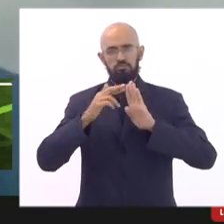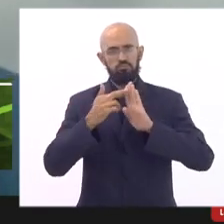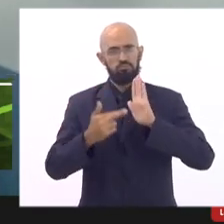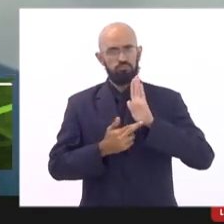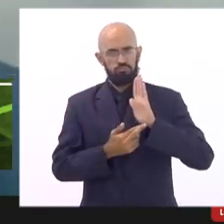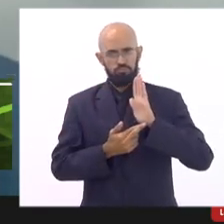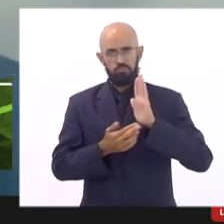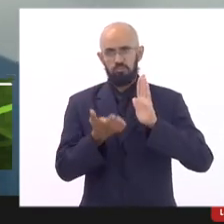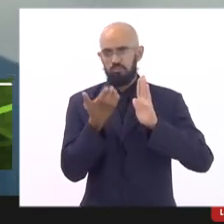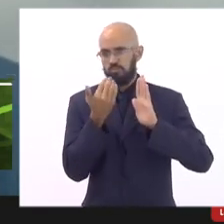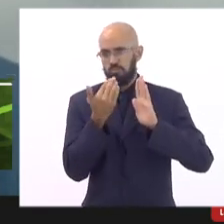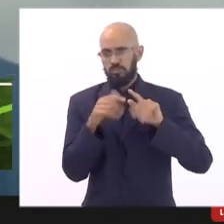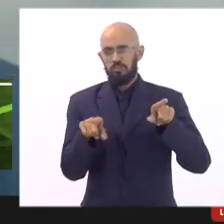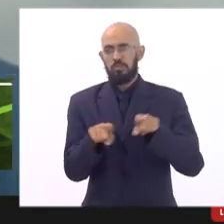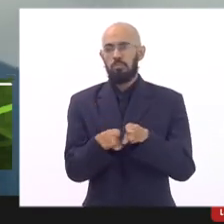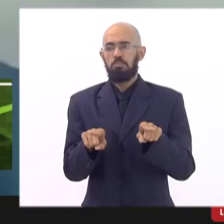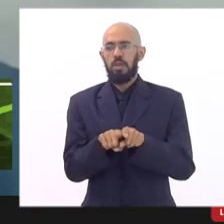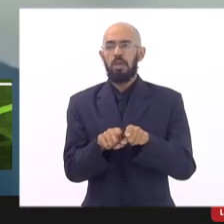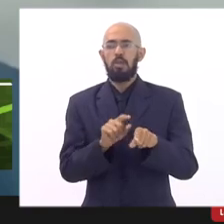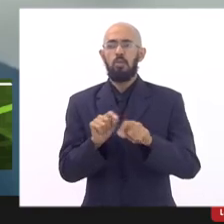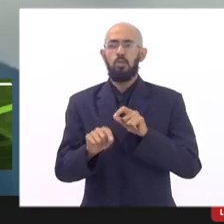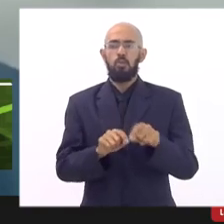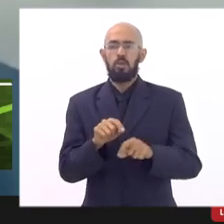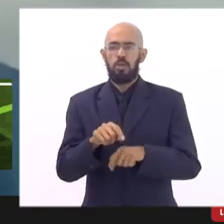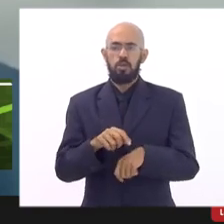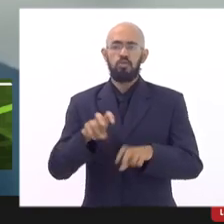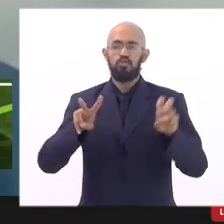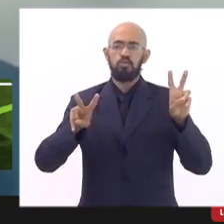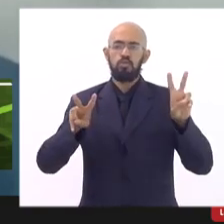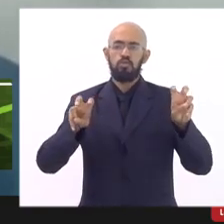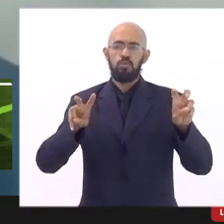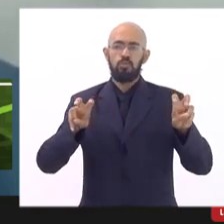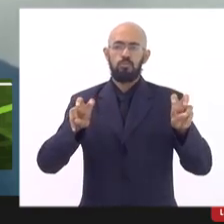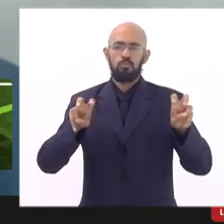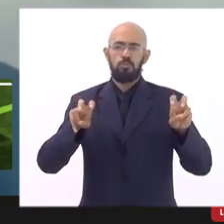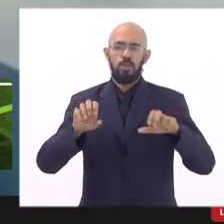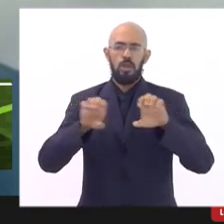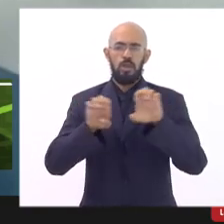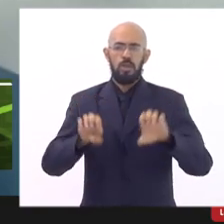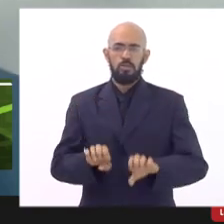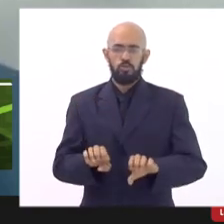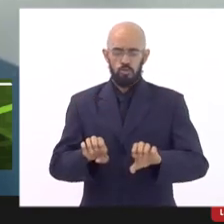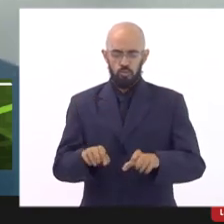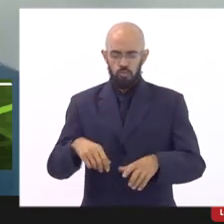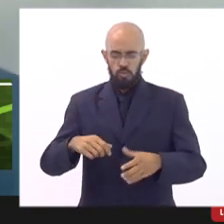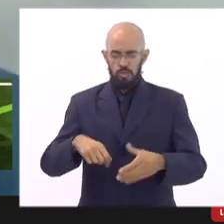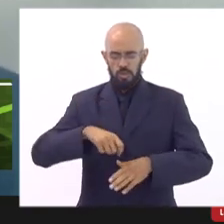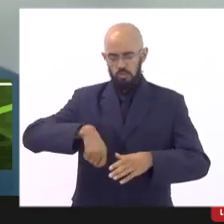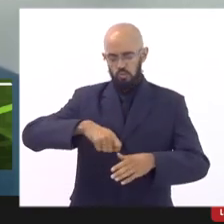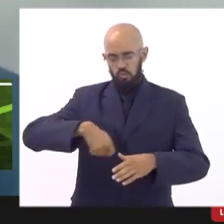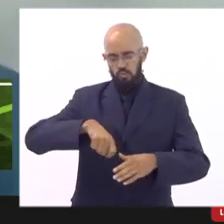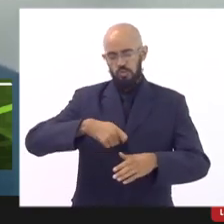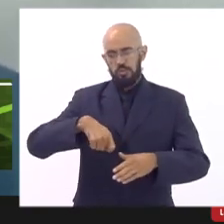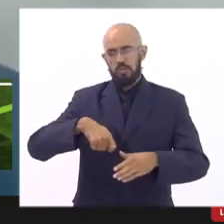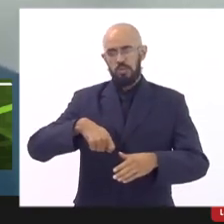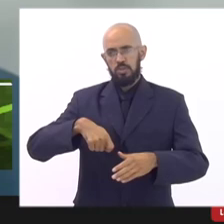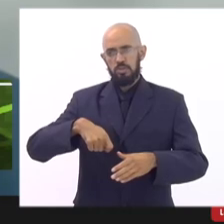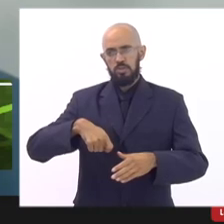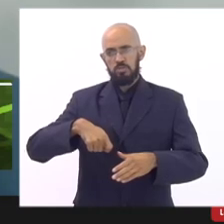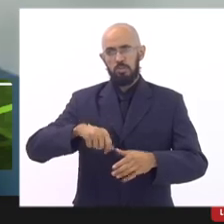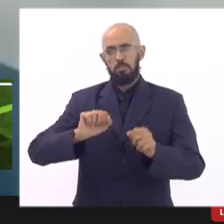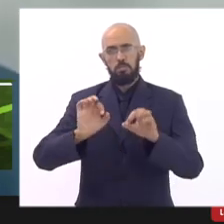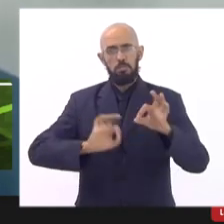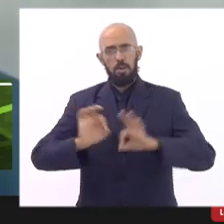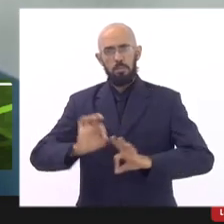também em relação a a estrutura das cozinhas de merendeiras